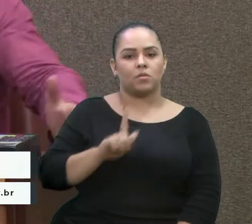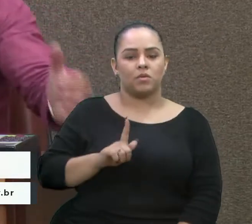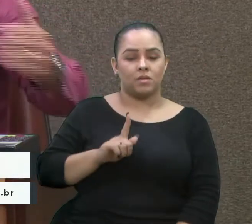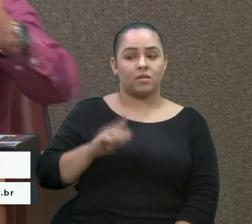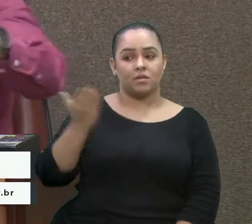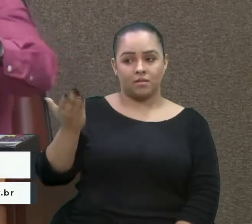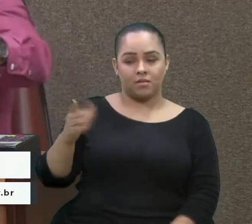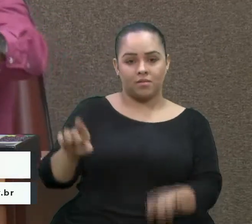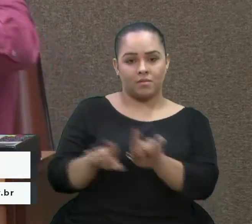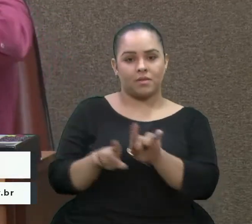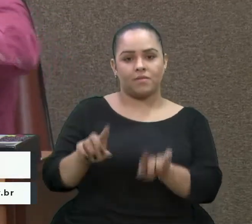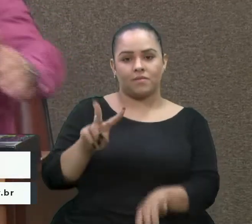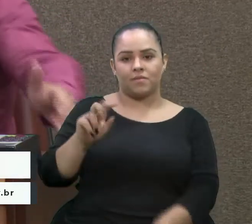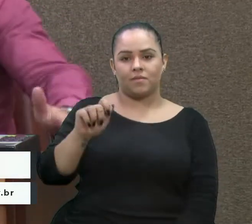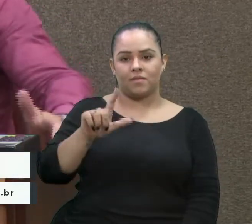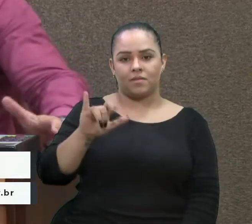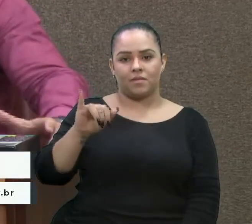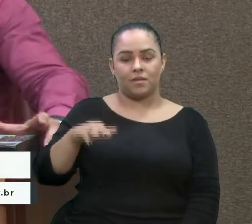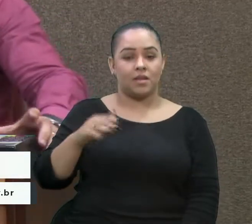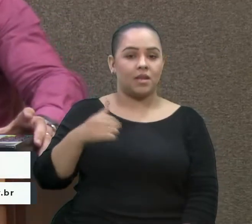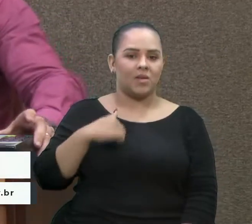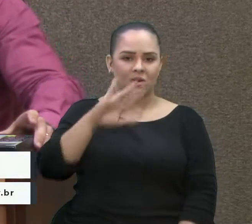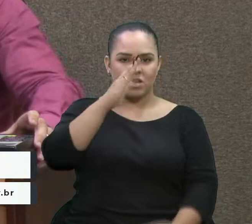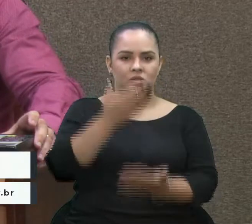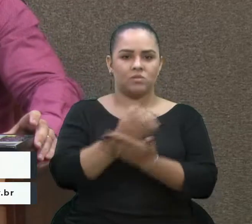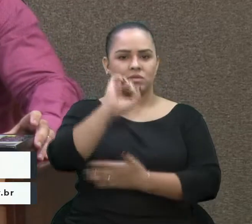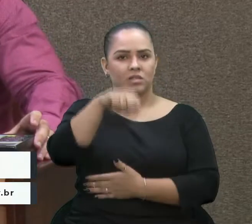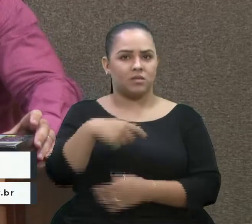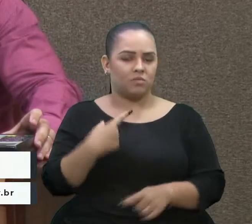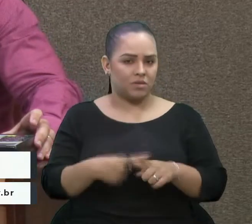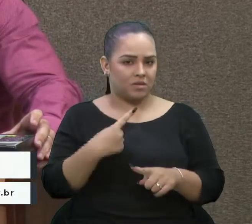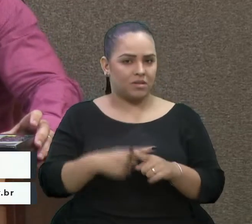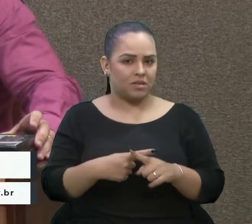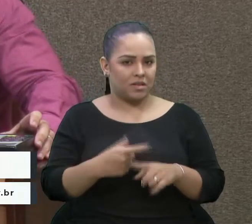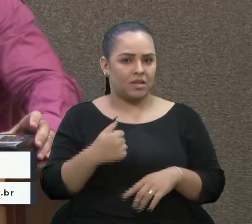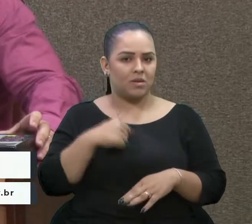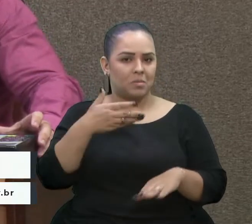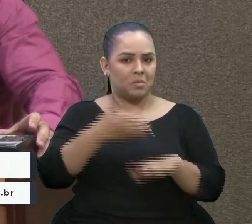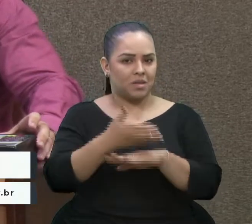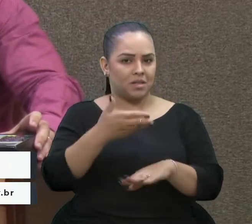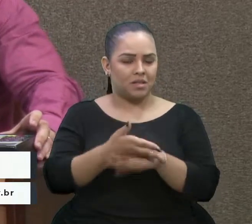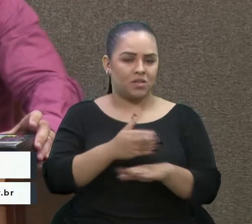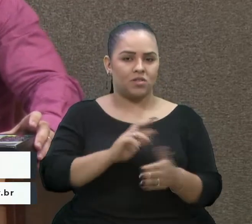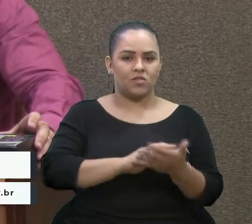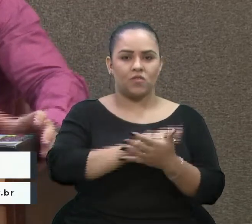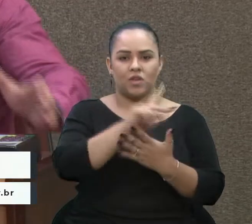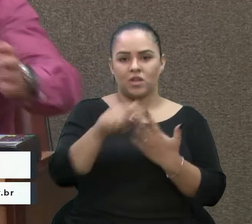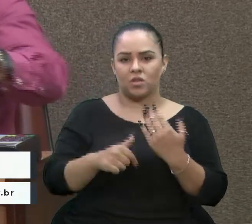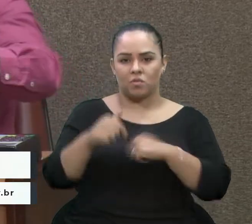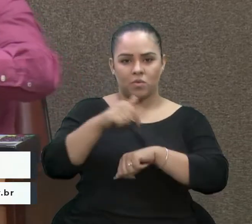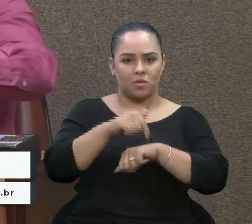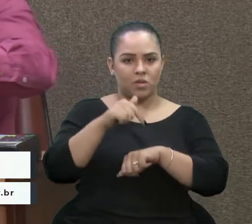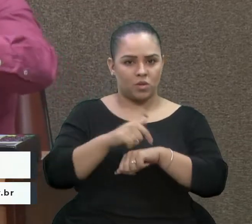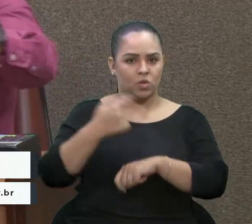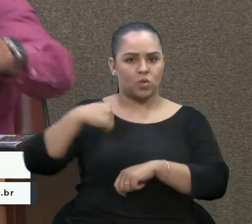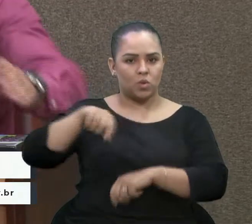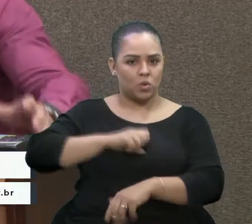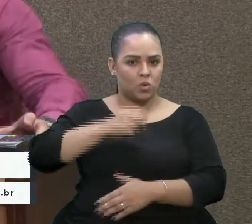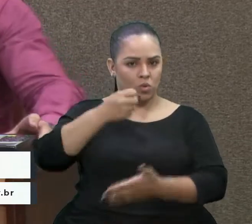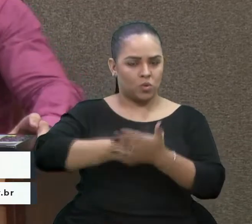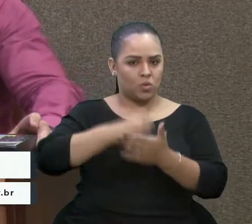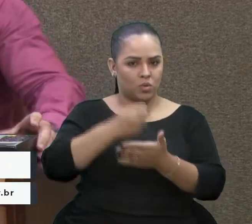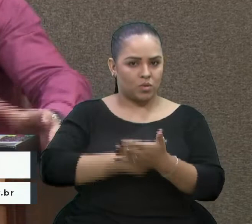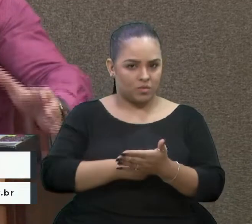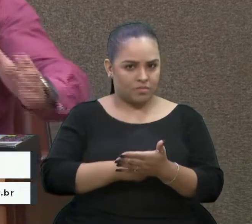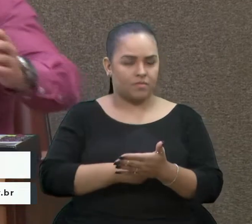também. Eu, provavelmente, também estarei lá, por ter feito parte em diversos momentos, estaremos lutando para